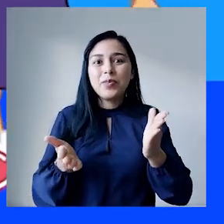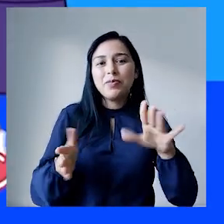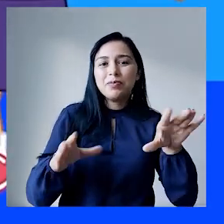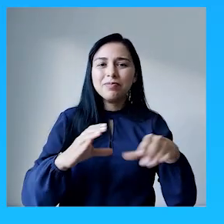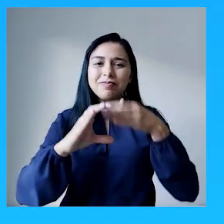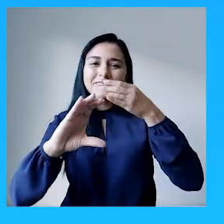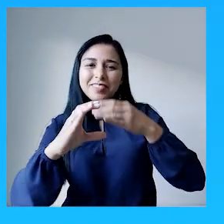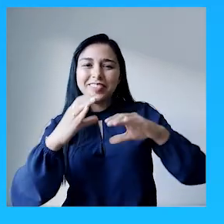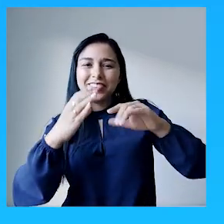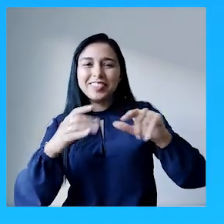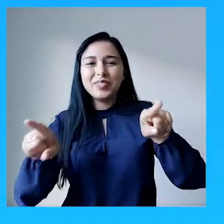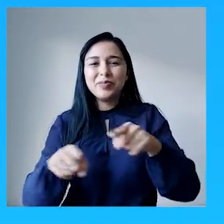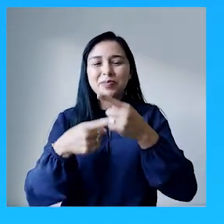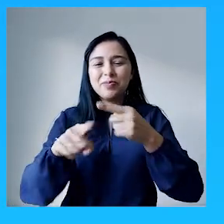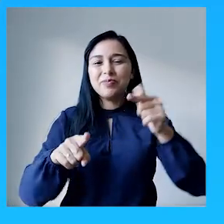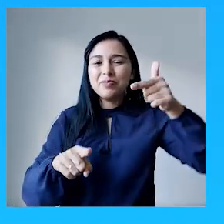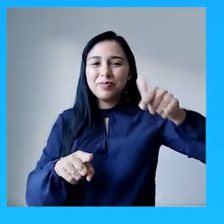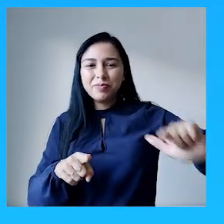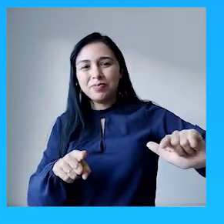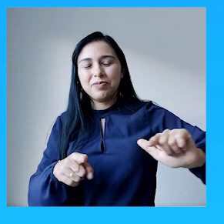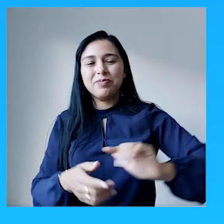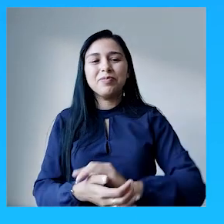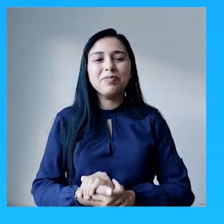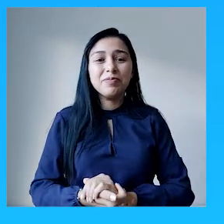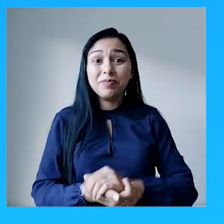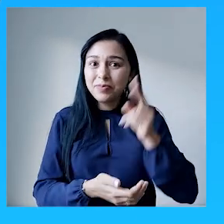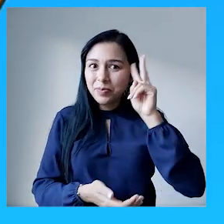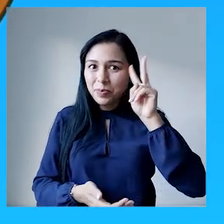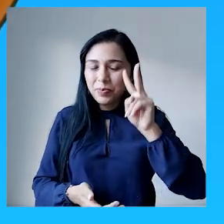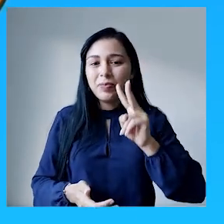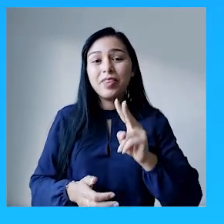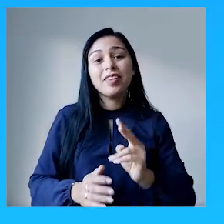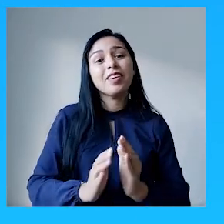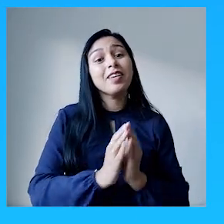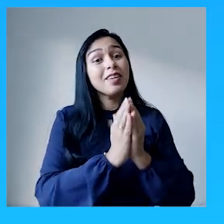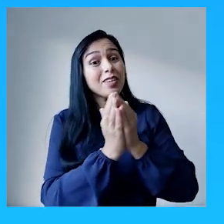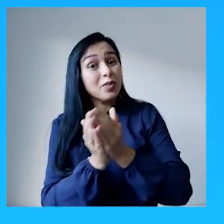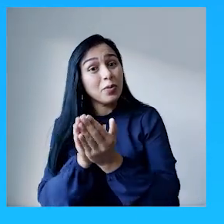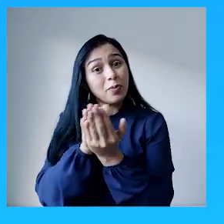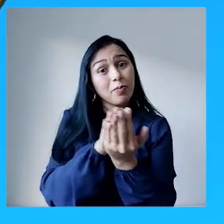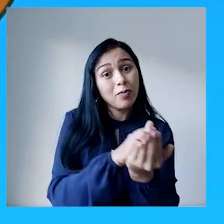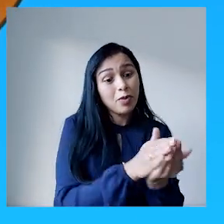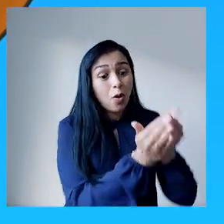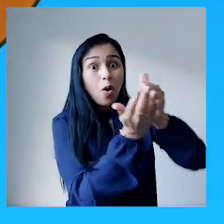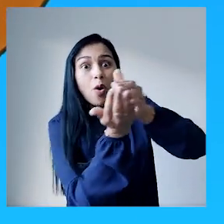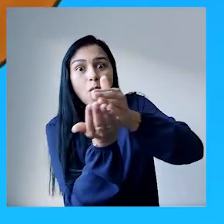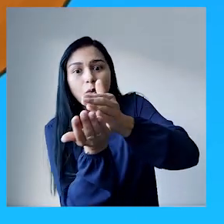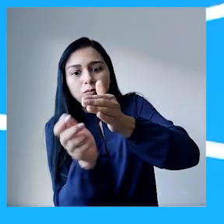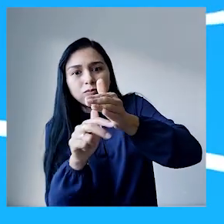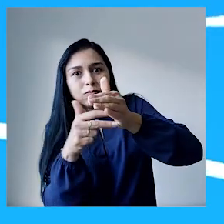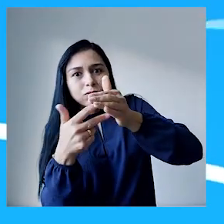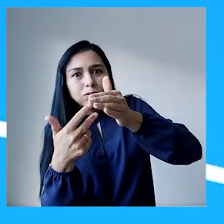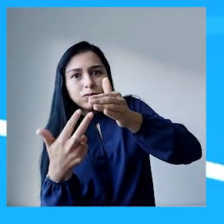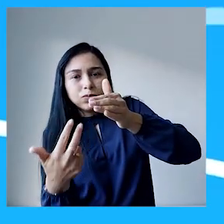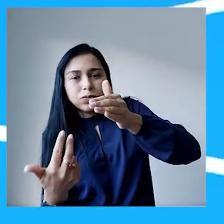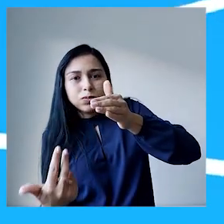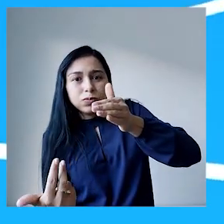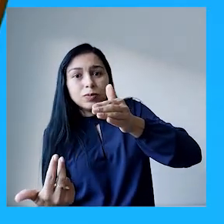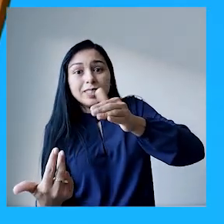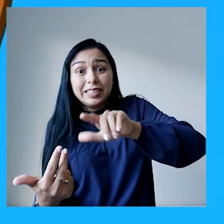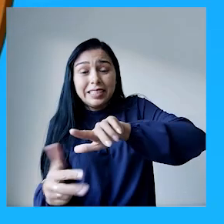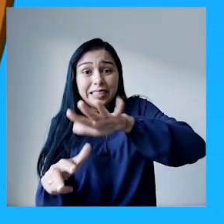vez? Vocês lembram ainda da musiquinha? A canoa virou, pois